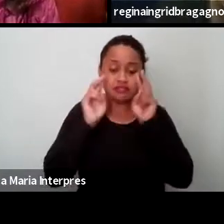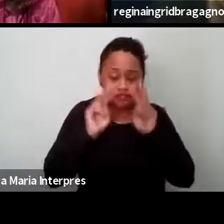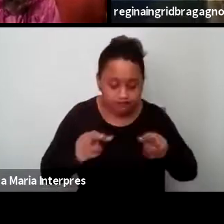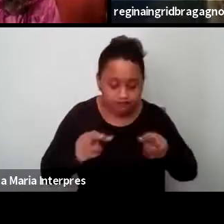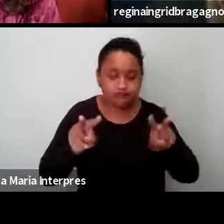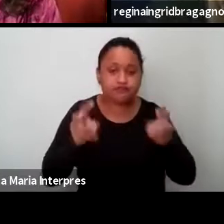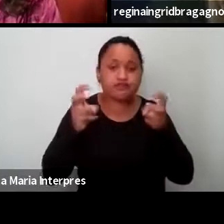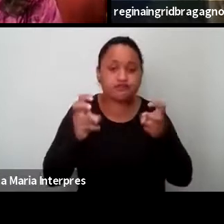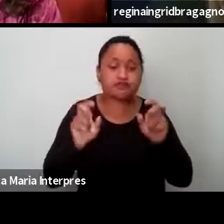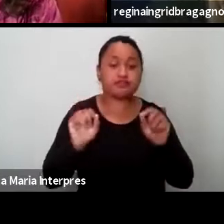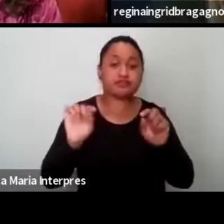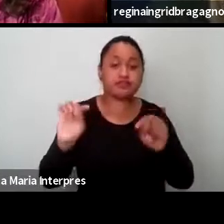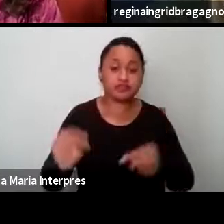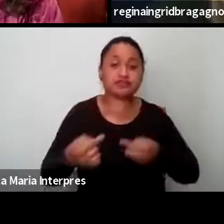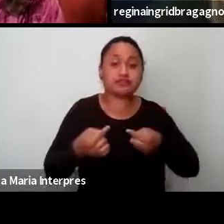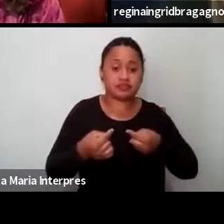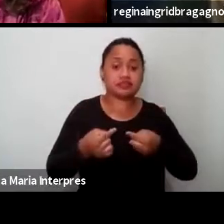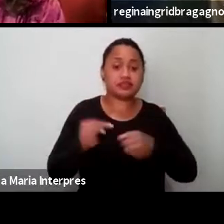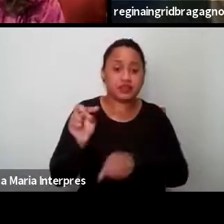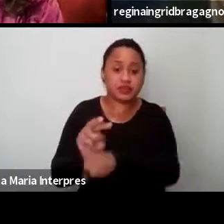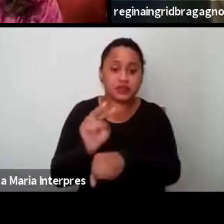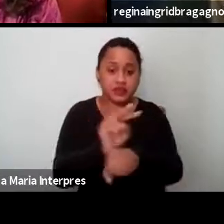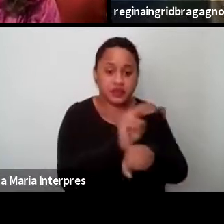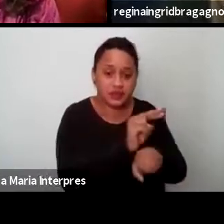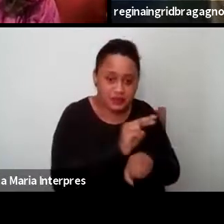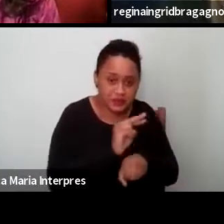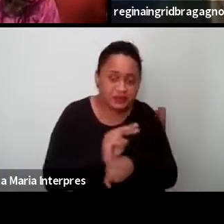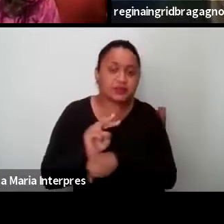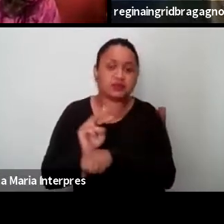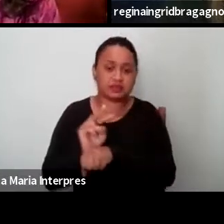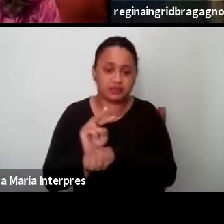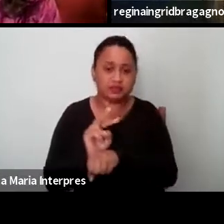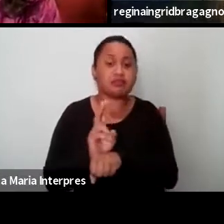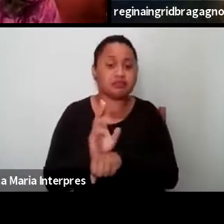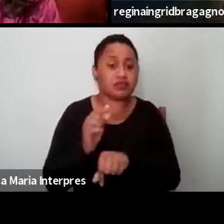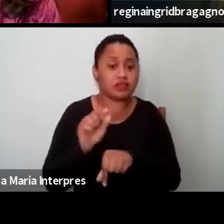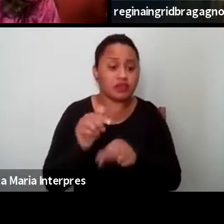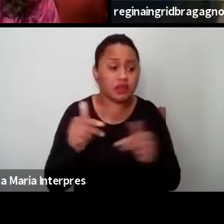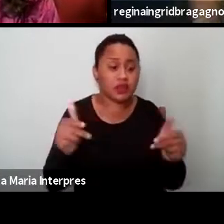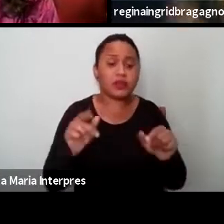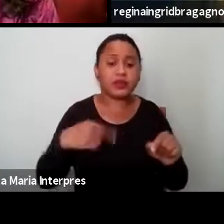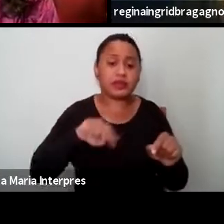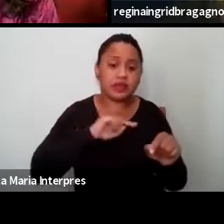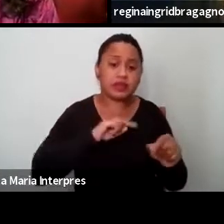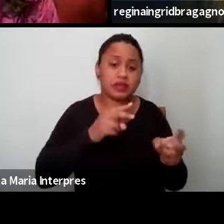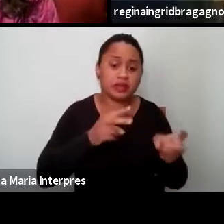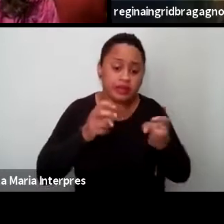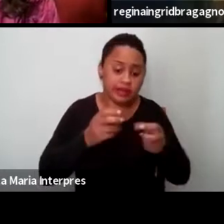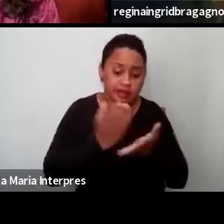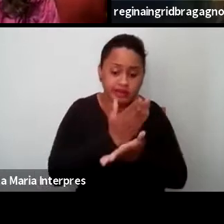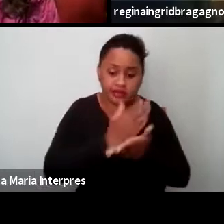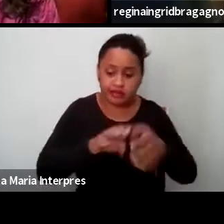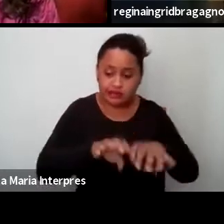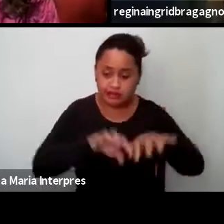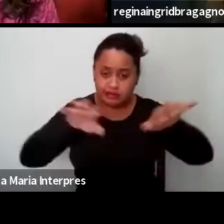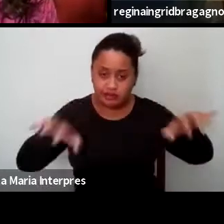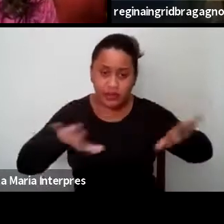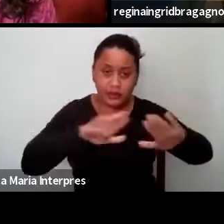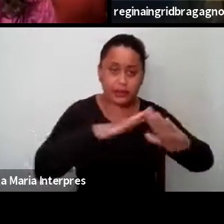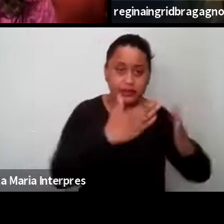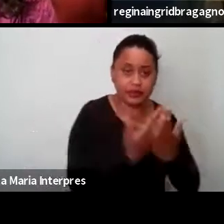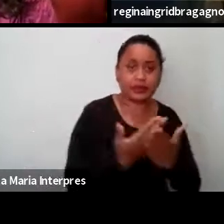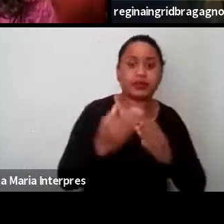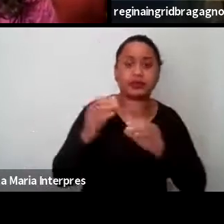desse desafio do cuidar e do ensinar e esse ensino que a gente considera sempre tão separado, o escolar do